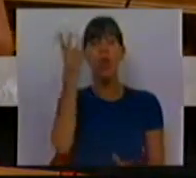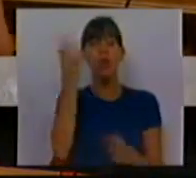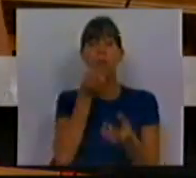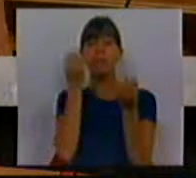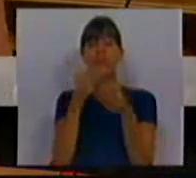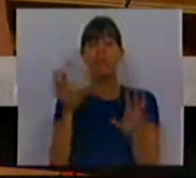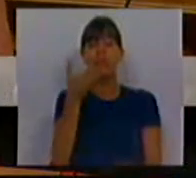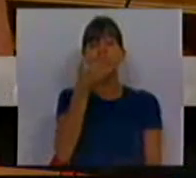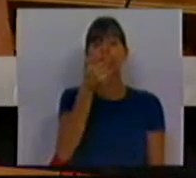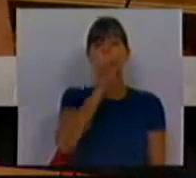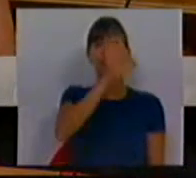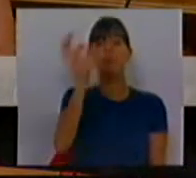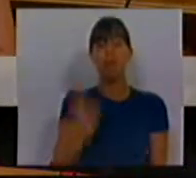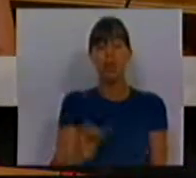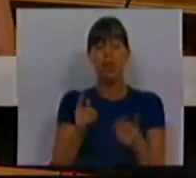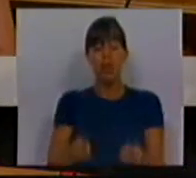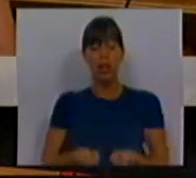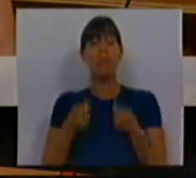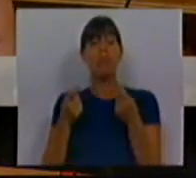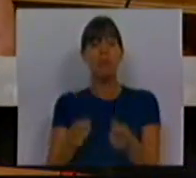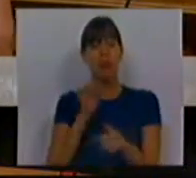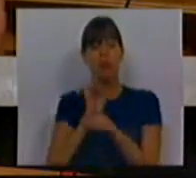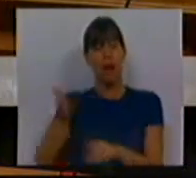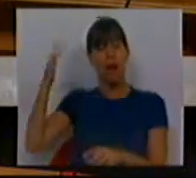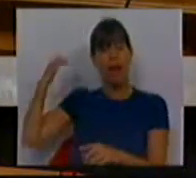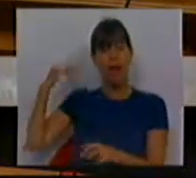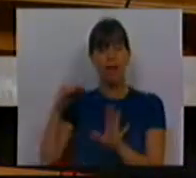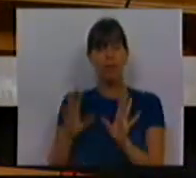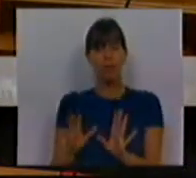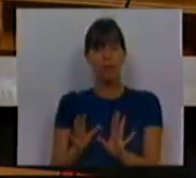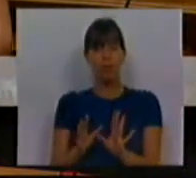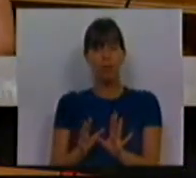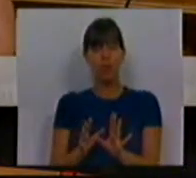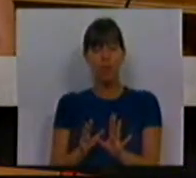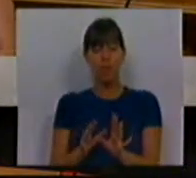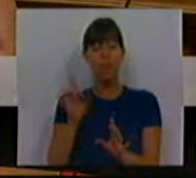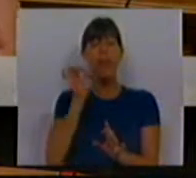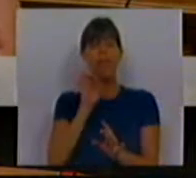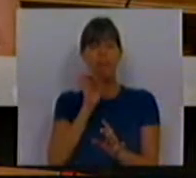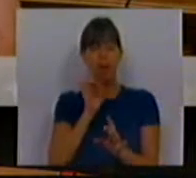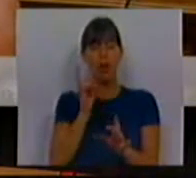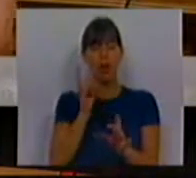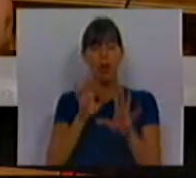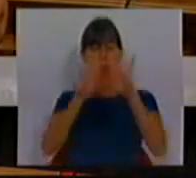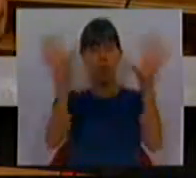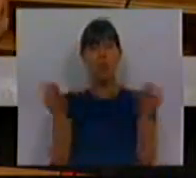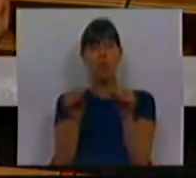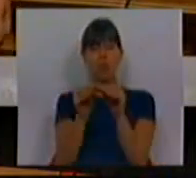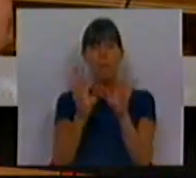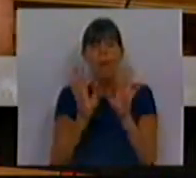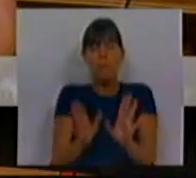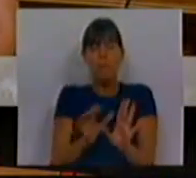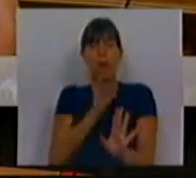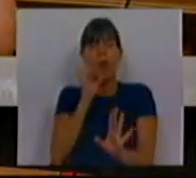perdeu 75% do investimento que tinha antes. E são valores humanistas, em suma, que precisam